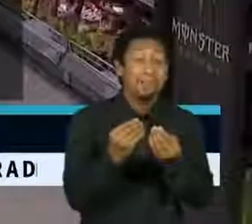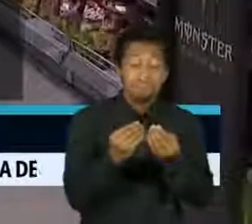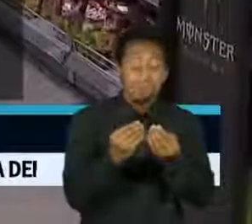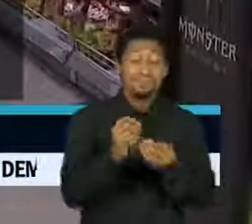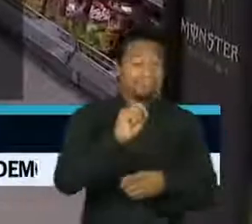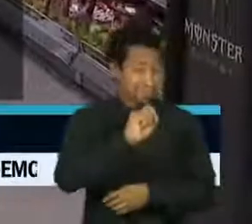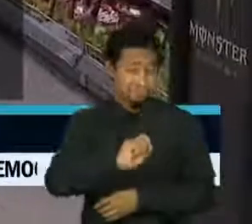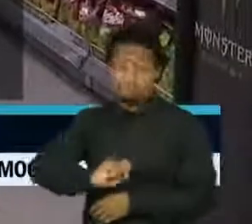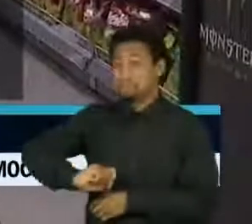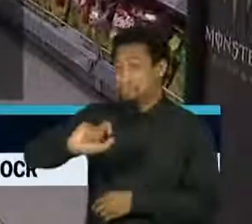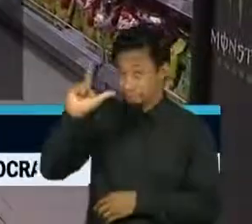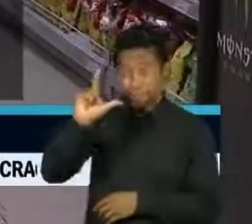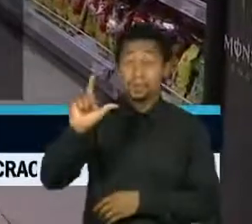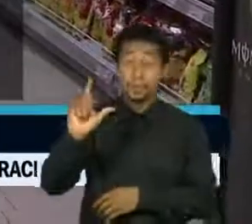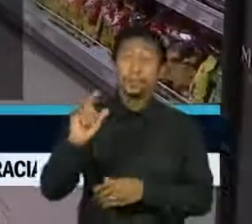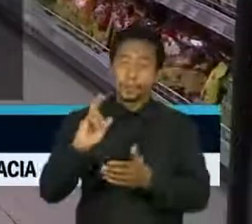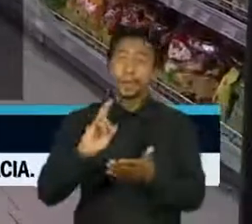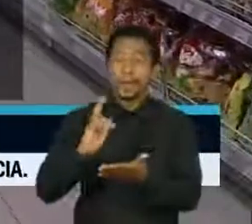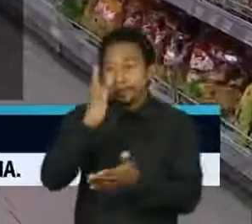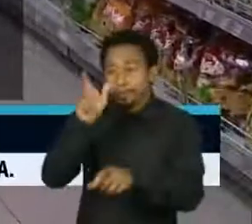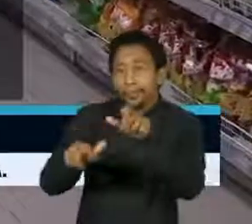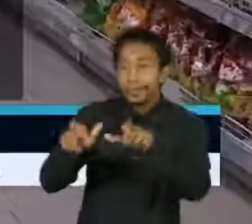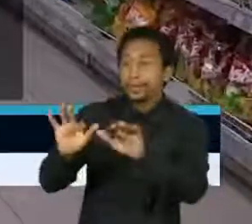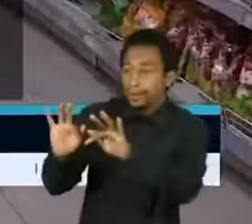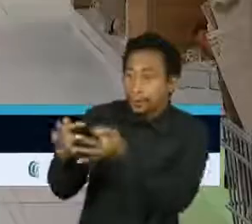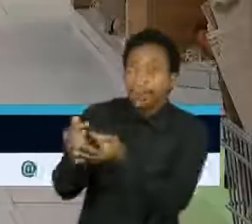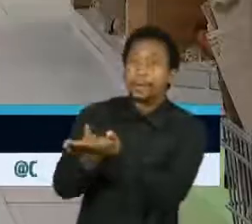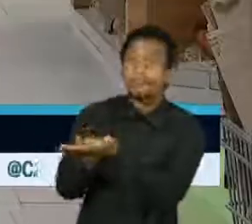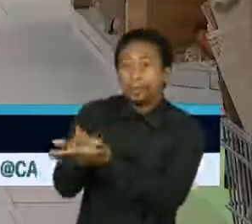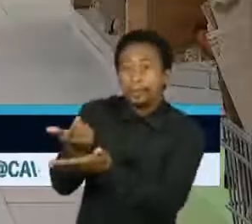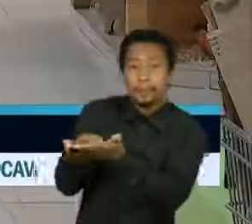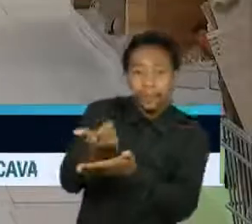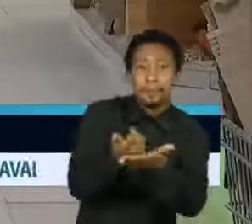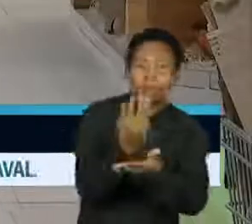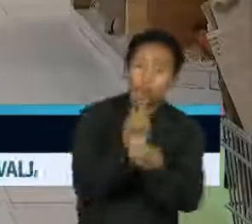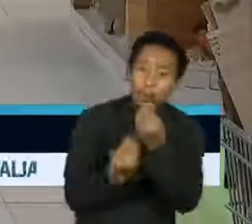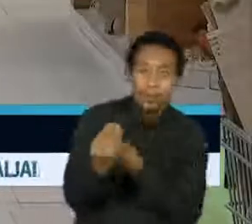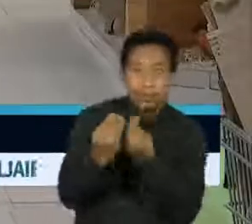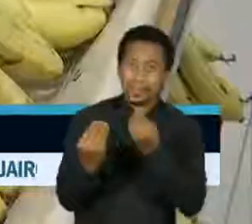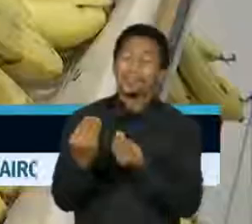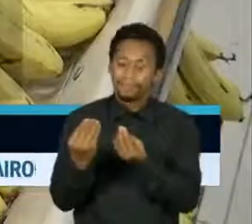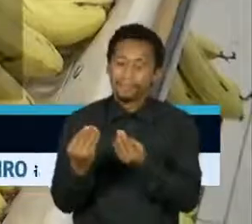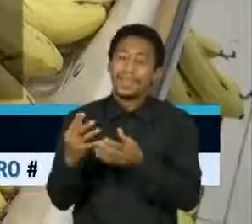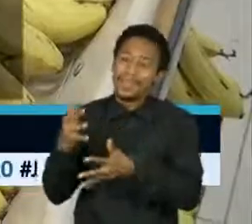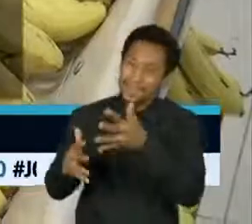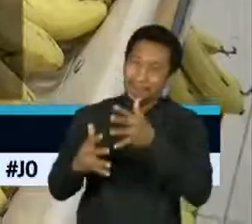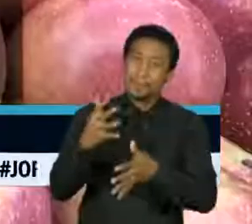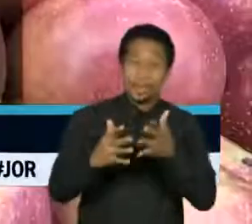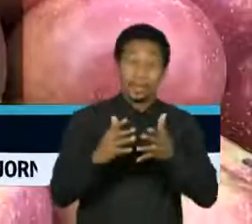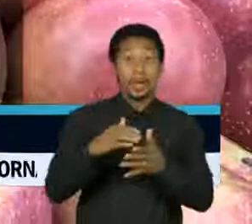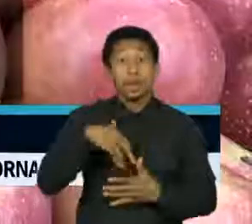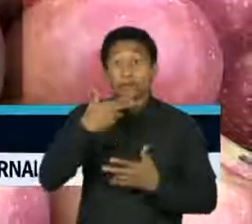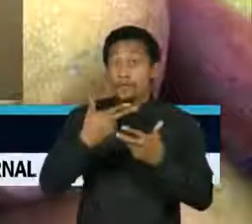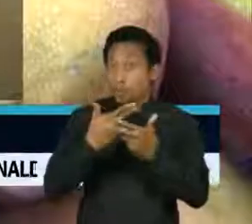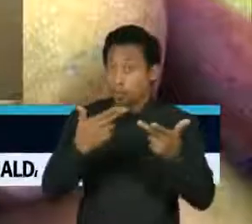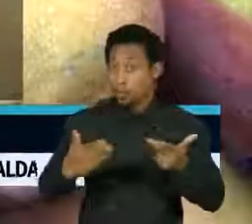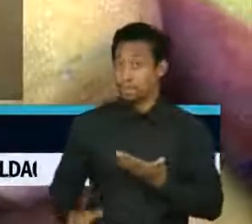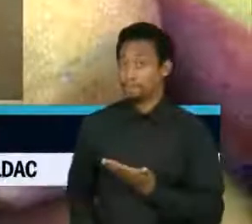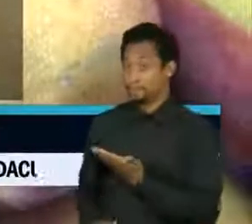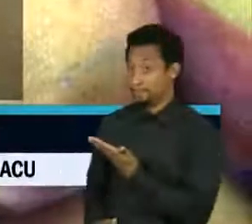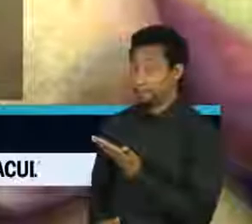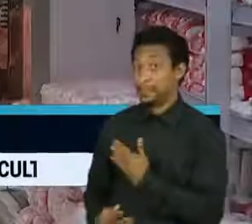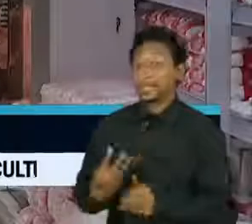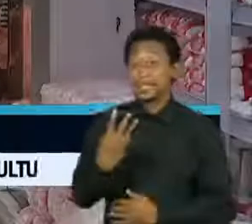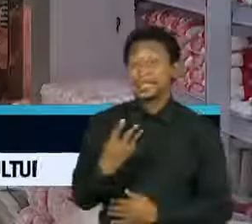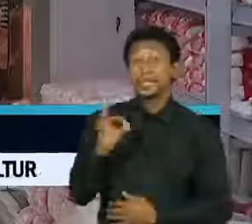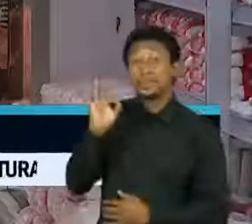porque consome a maior parcela do orçamento das famílias. Os principais destaques foram para as frutas, com aumento médio de mais de